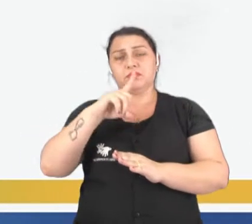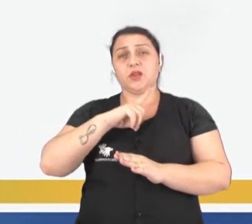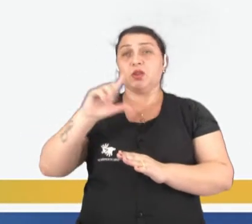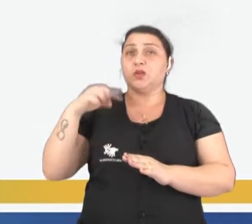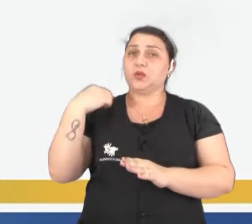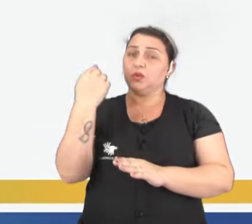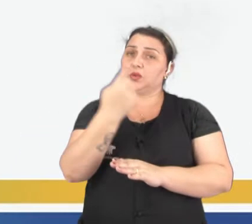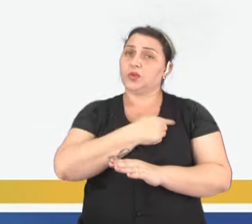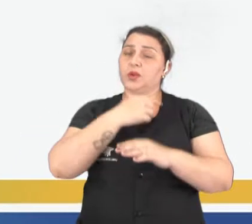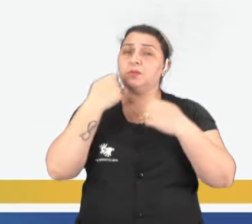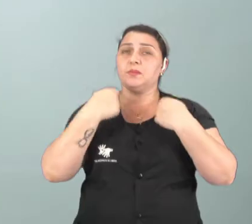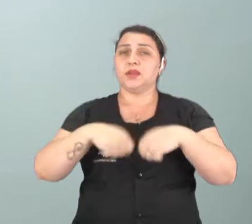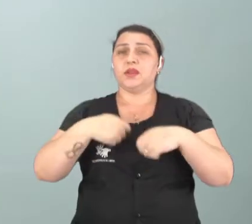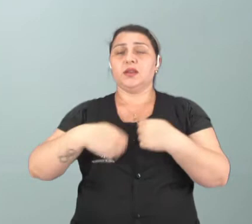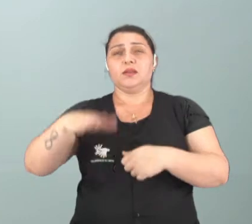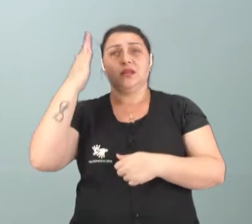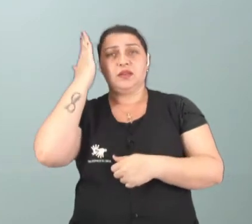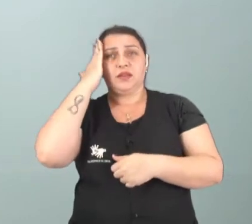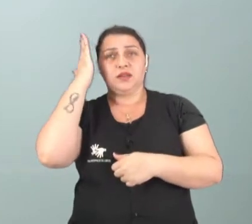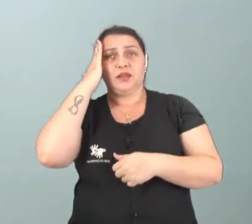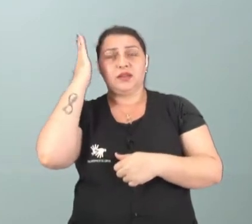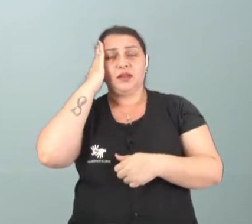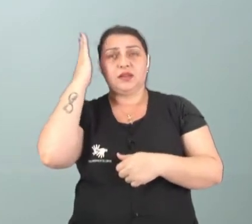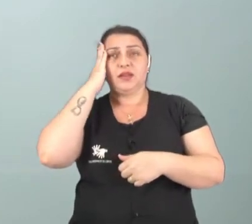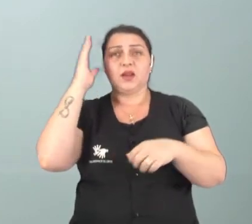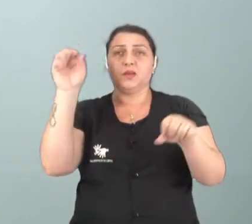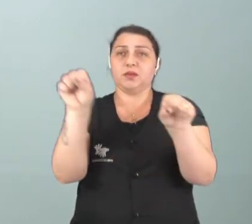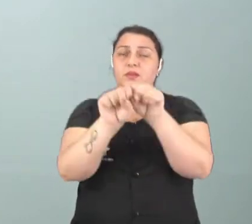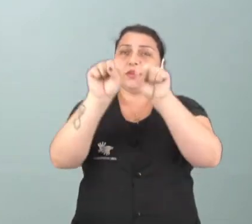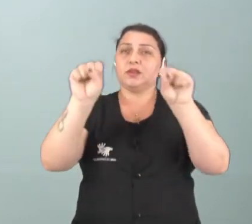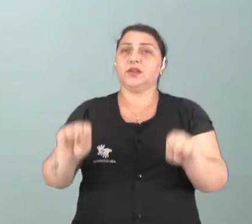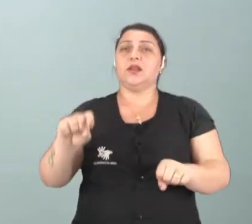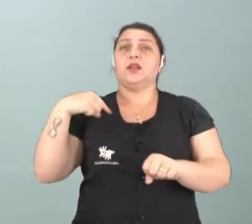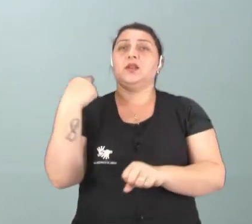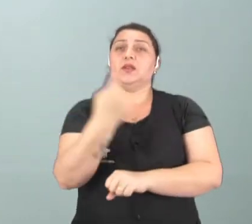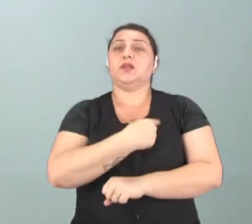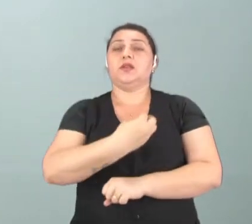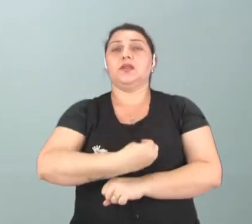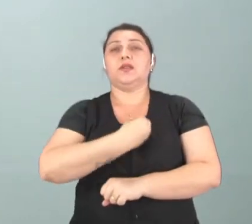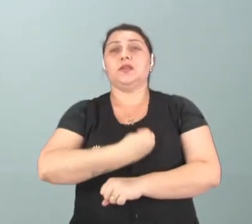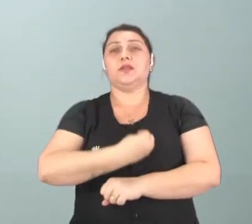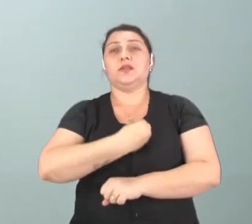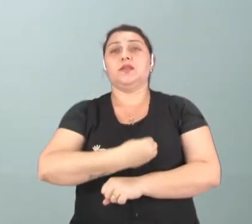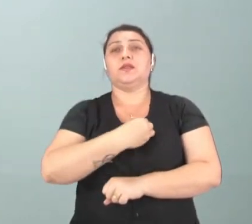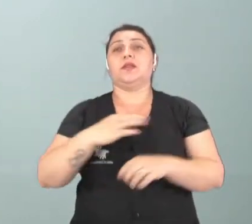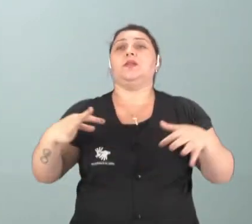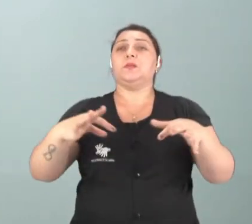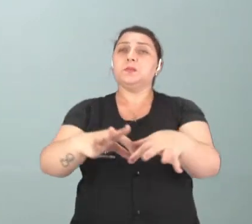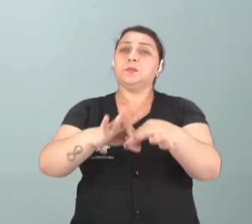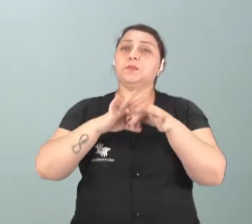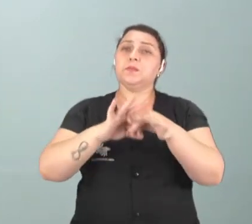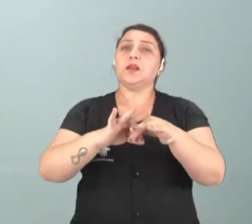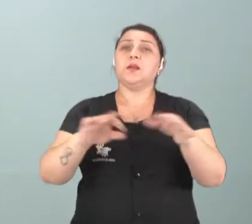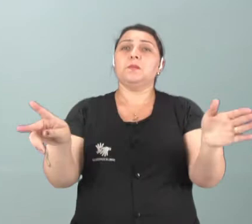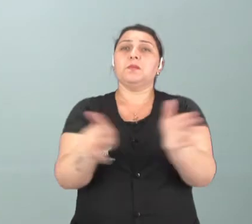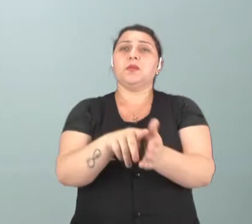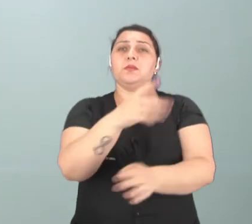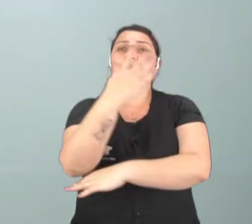nós temos que entender esse sistema que nós vivemos. Nós temos que viver em harmonia com a natureza.